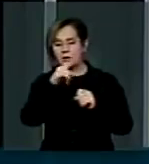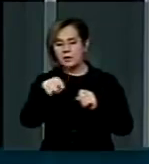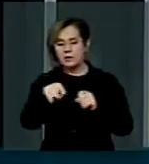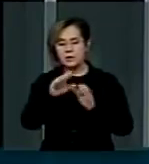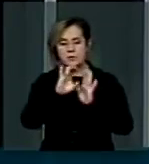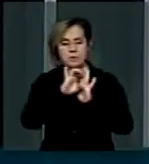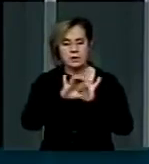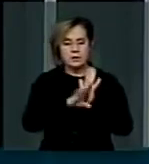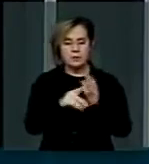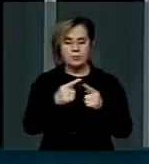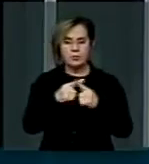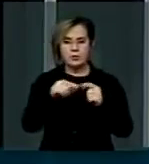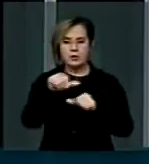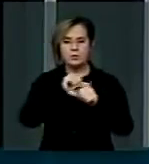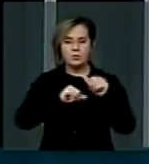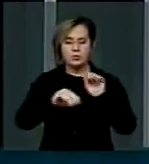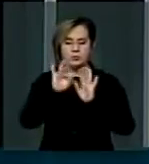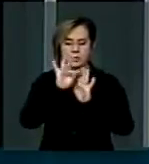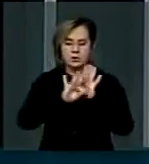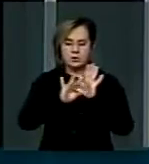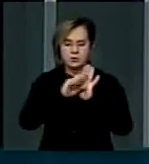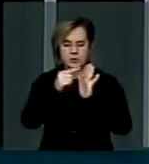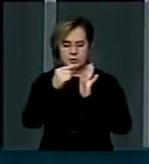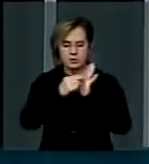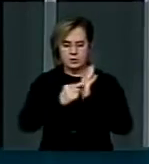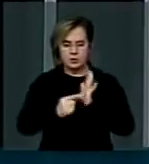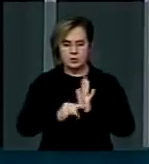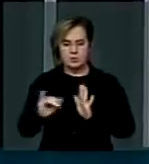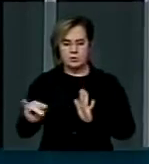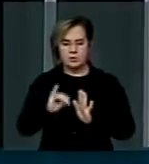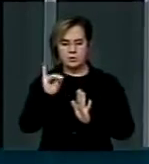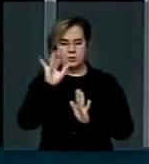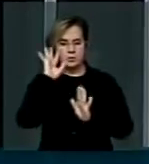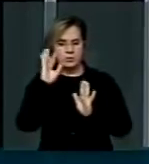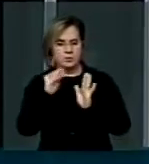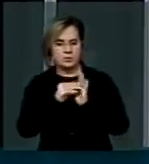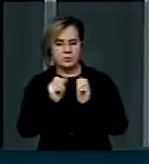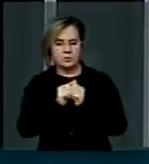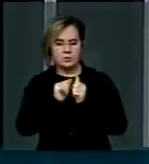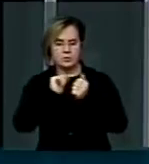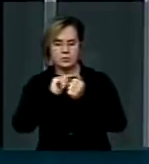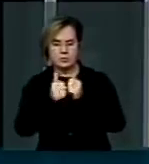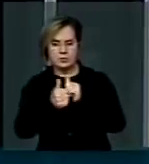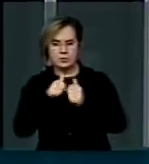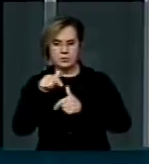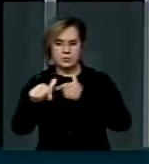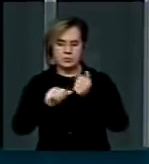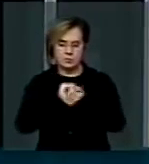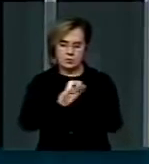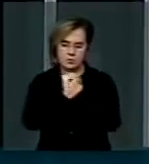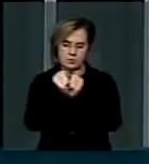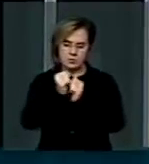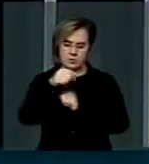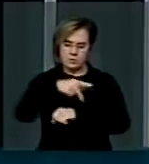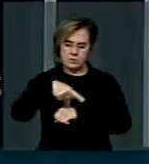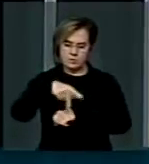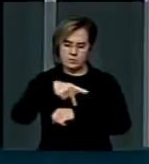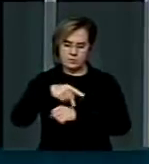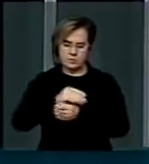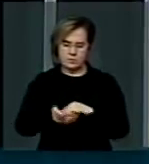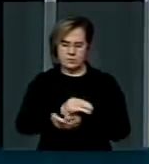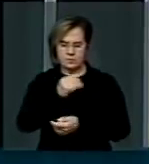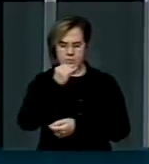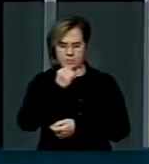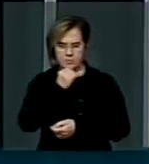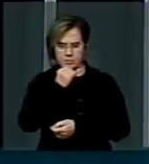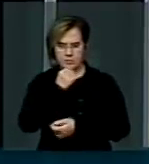ele muda termos que são fundamentais para caracterizar o trabalho escravo no país. Como, por